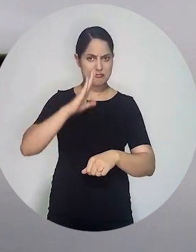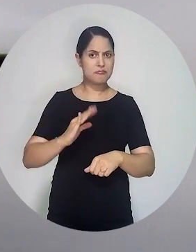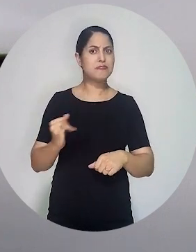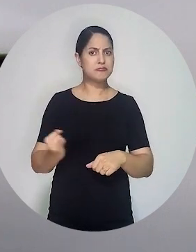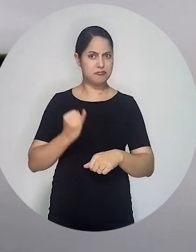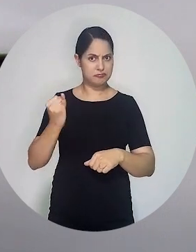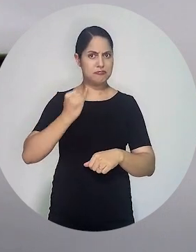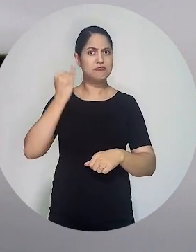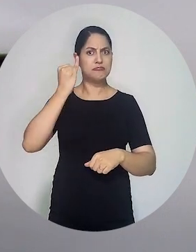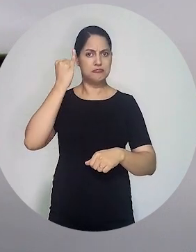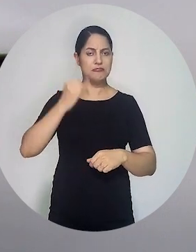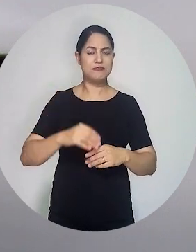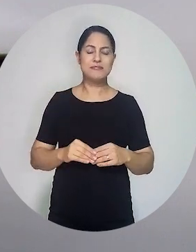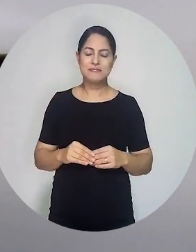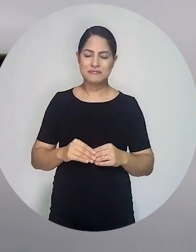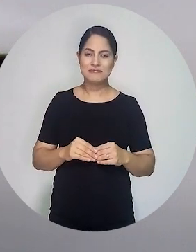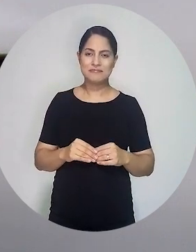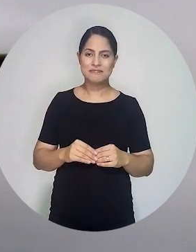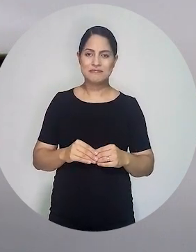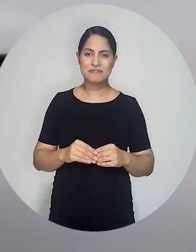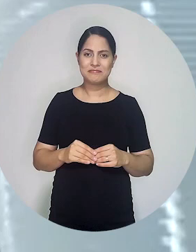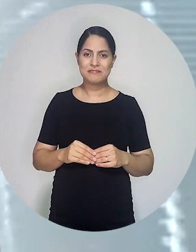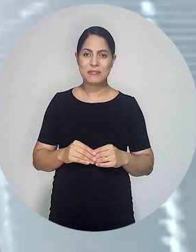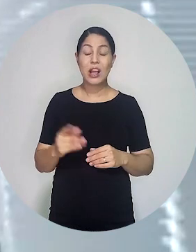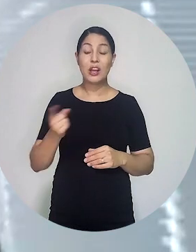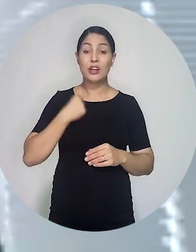para o sistema de justiça e para o país.